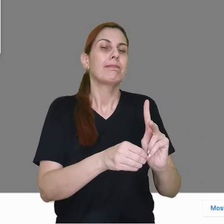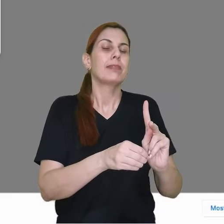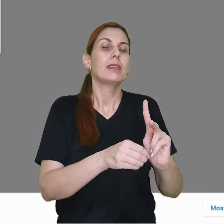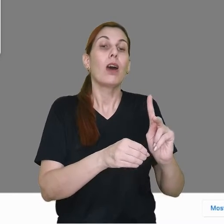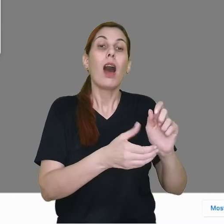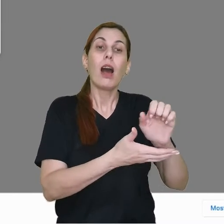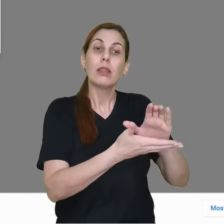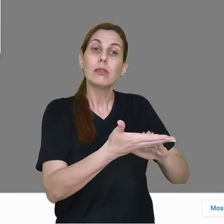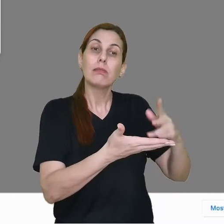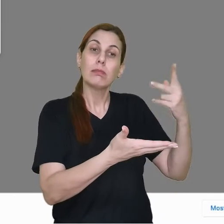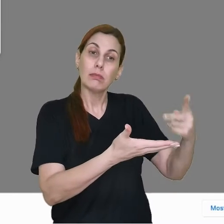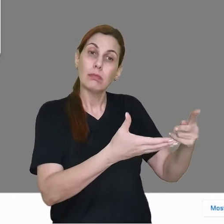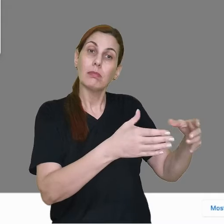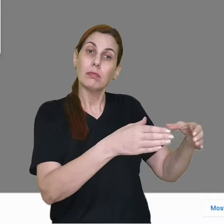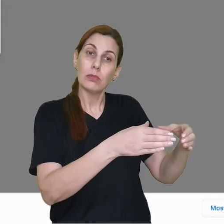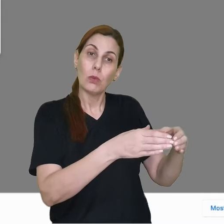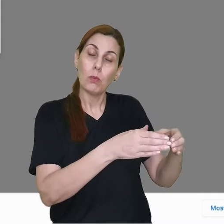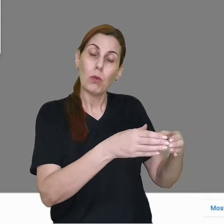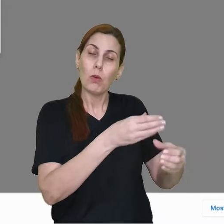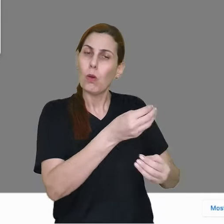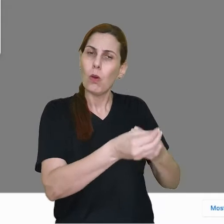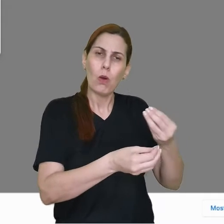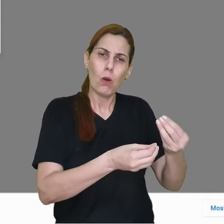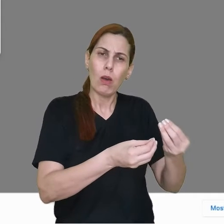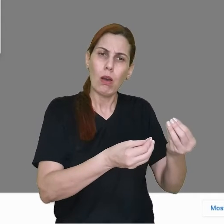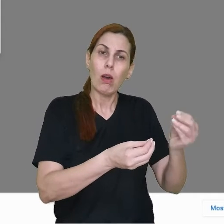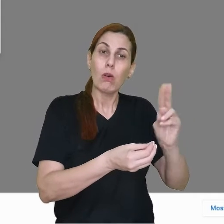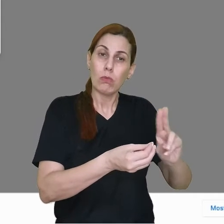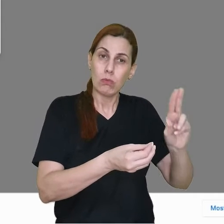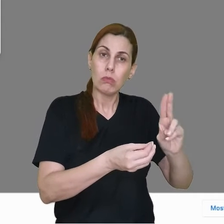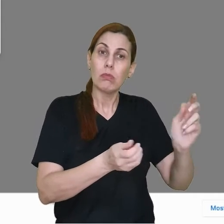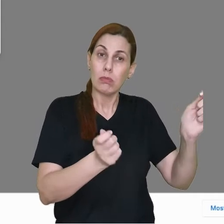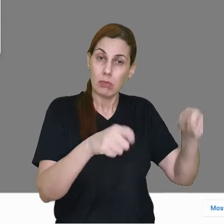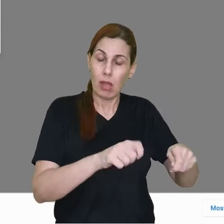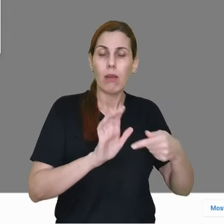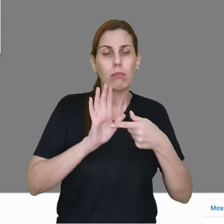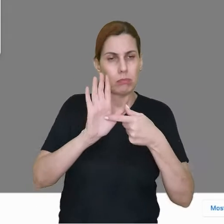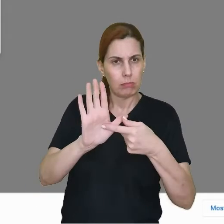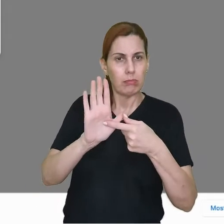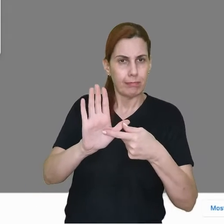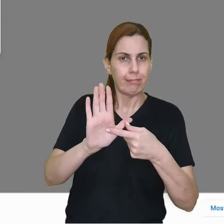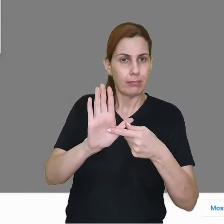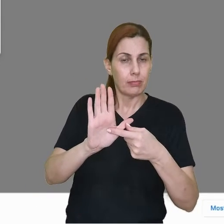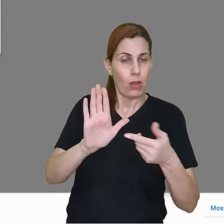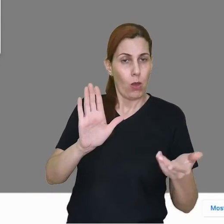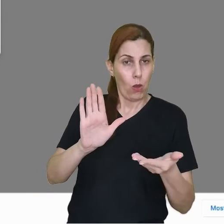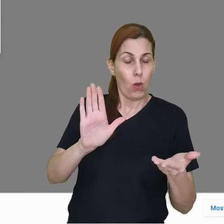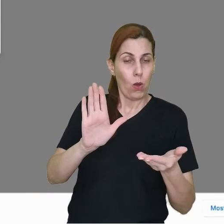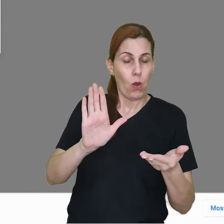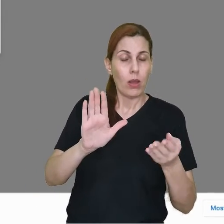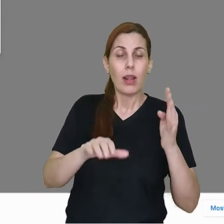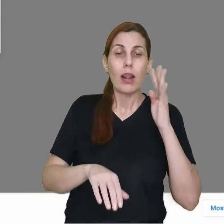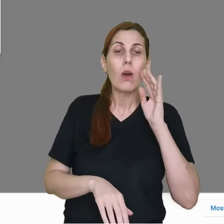atividades dessa turma poderão ser reutilizadas, eu vou mostrar isso para você, e é legal você saber que as atividades ficam lá